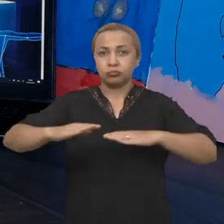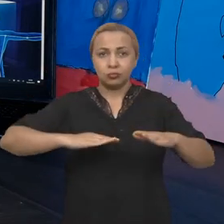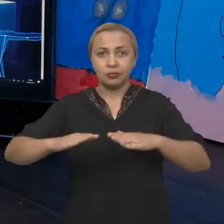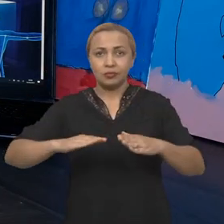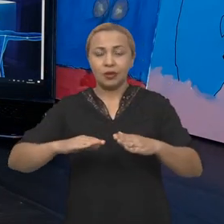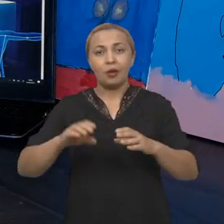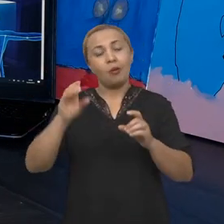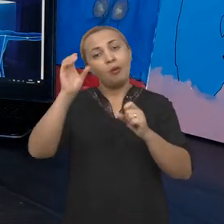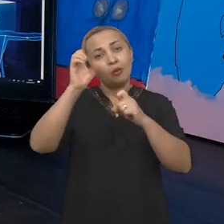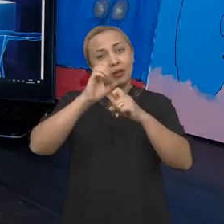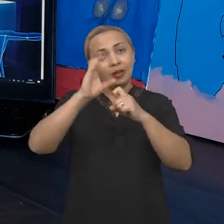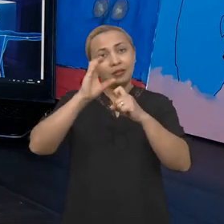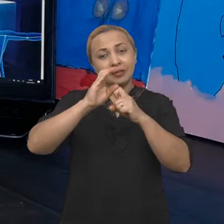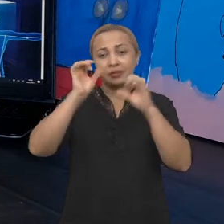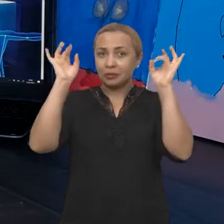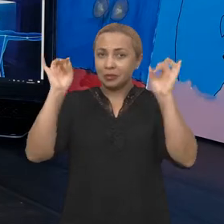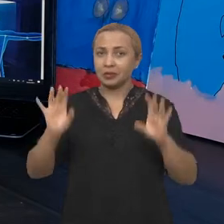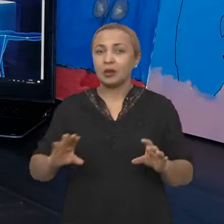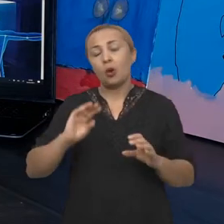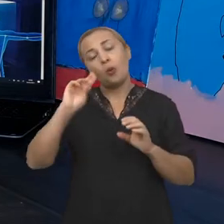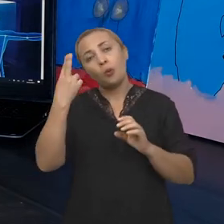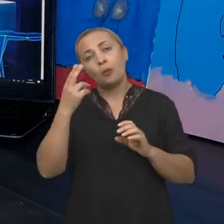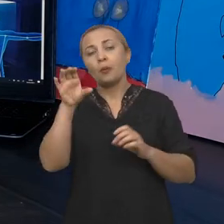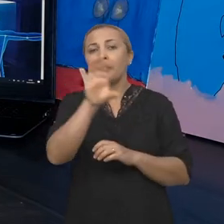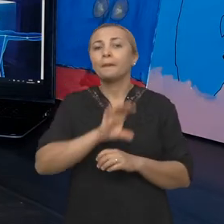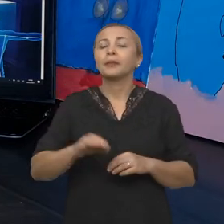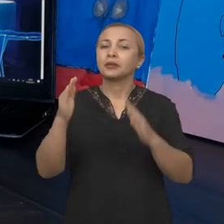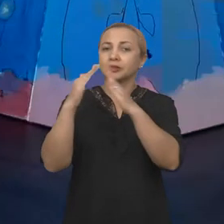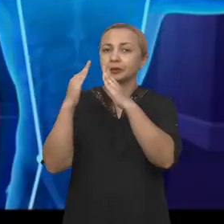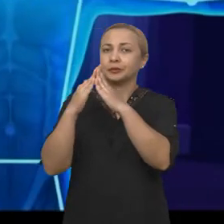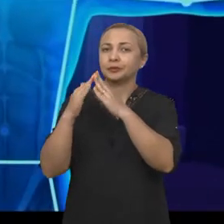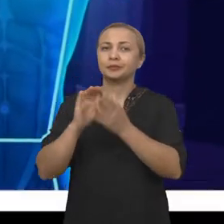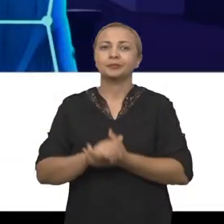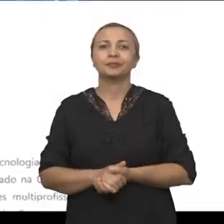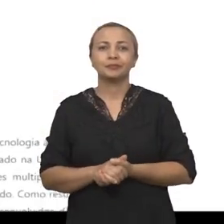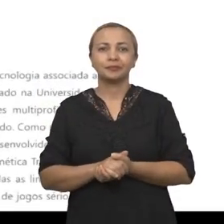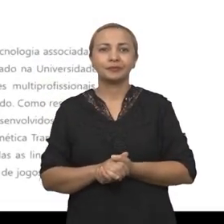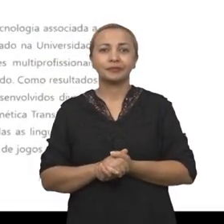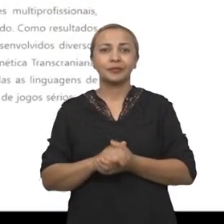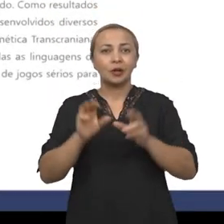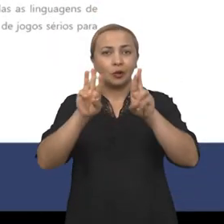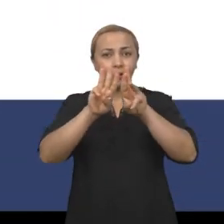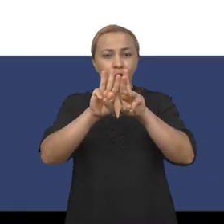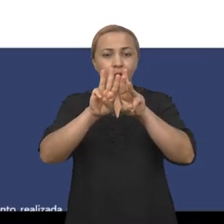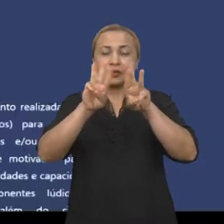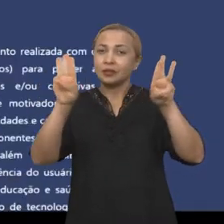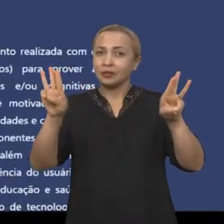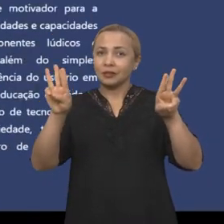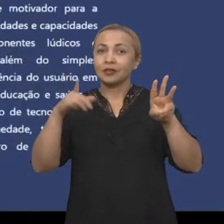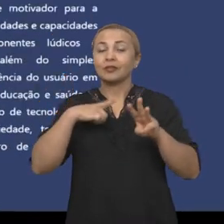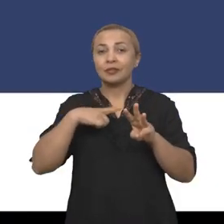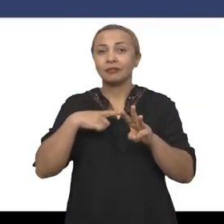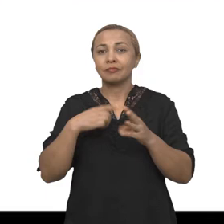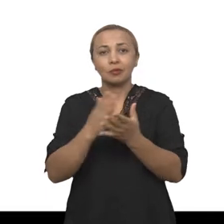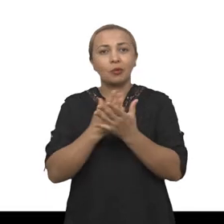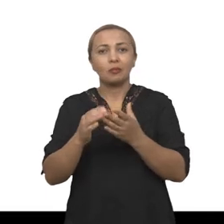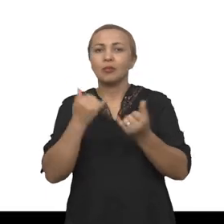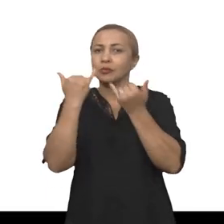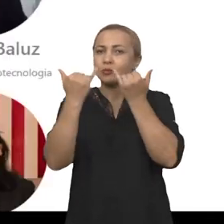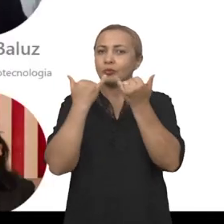especializadas ou mesmo no seu ambiente doméstico. Neste site você vai ter algumas informações de